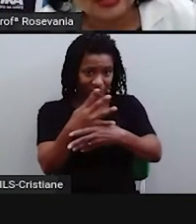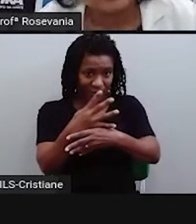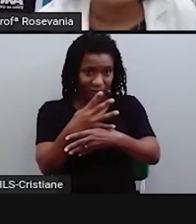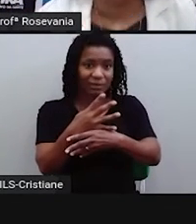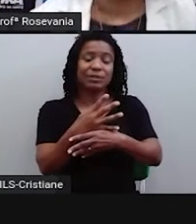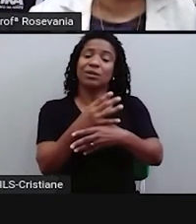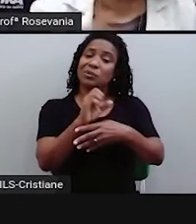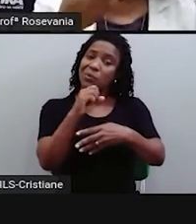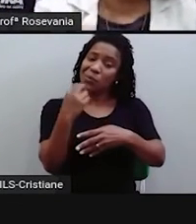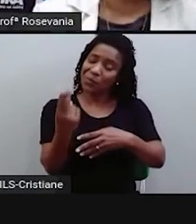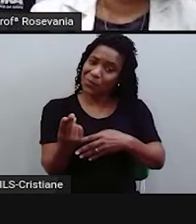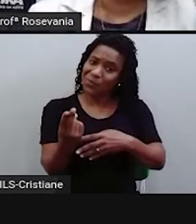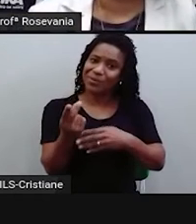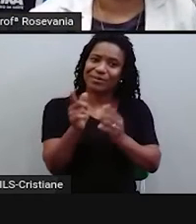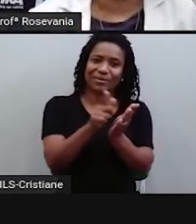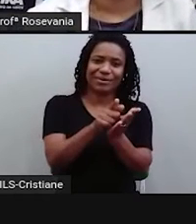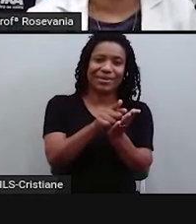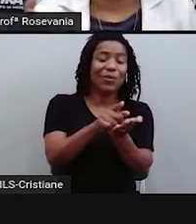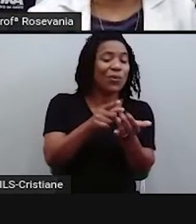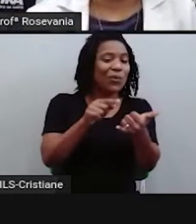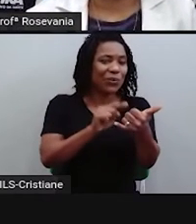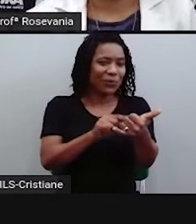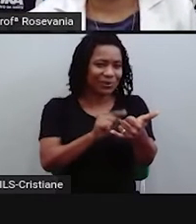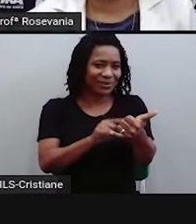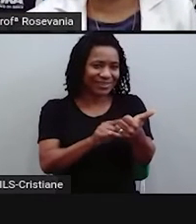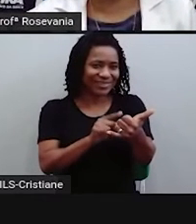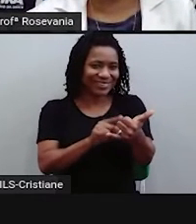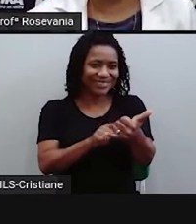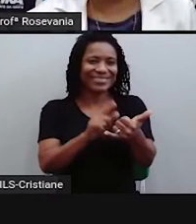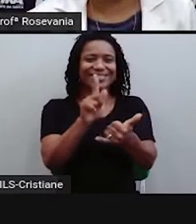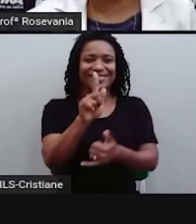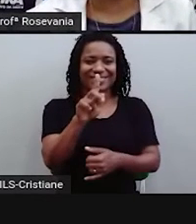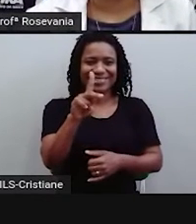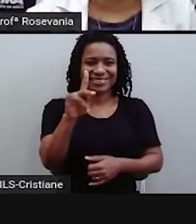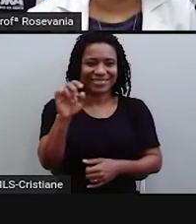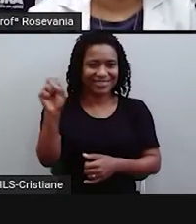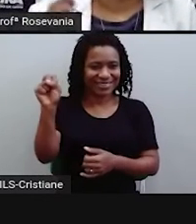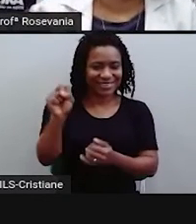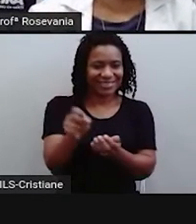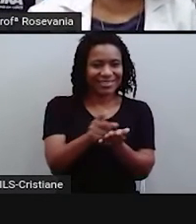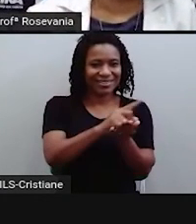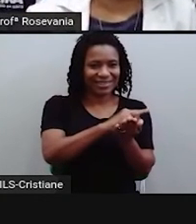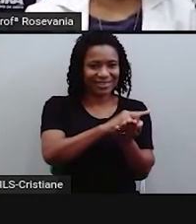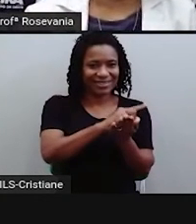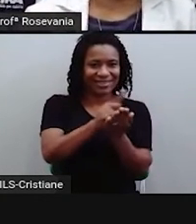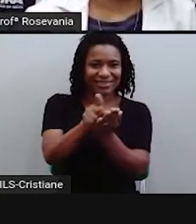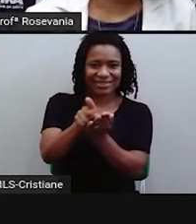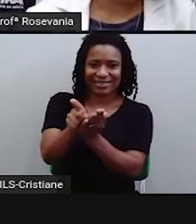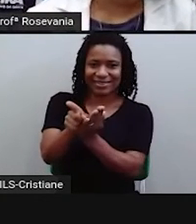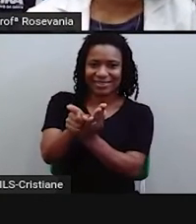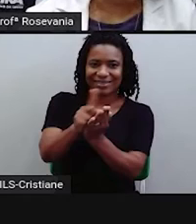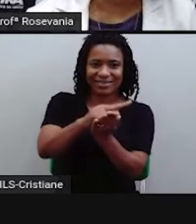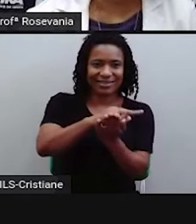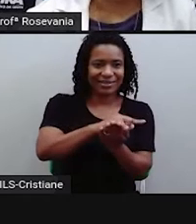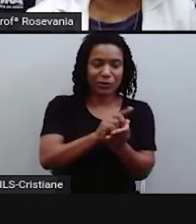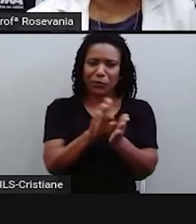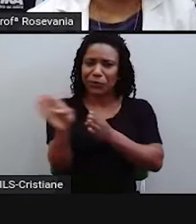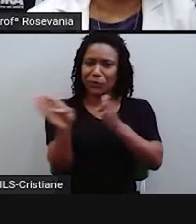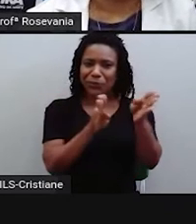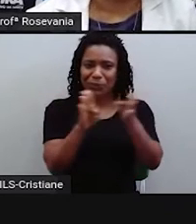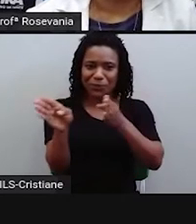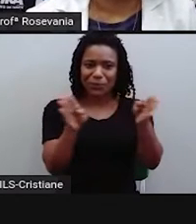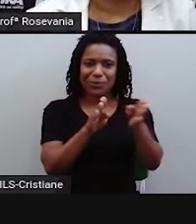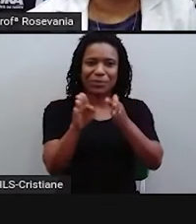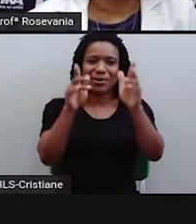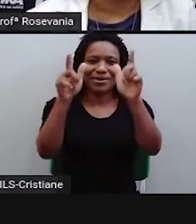um GPS lá no meio da floresta, você, tendo o sinalzinho, você já vai lá e tem sua localização. Então,